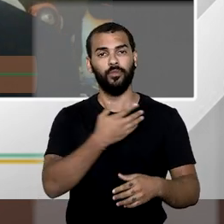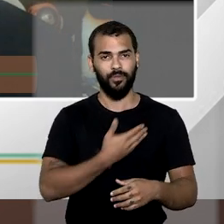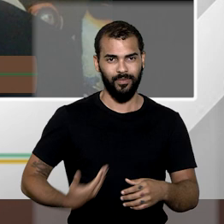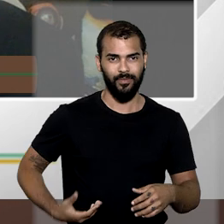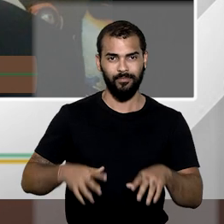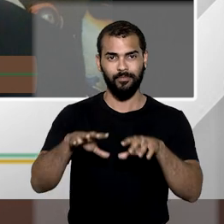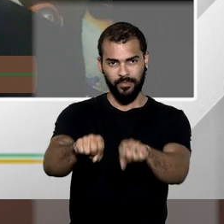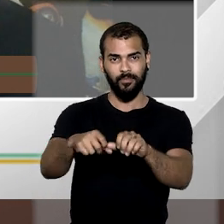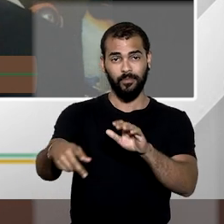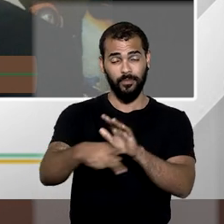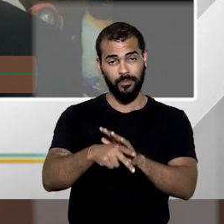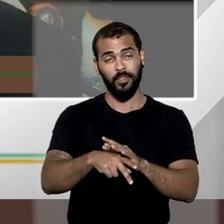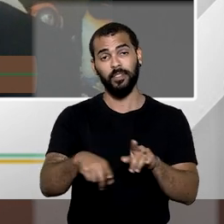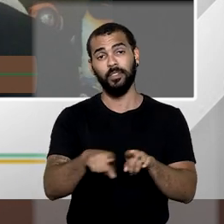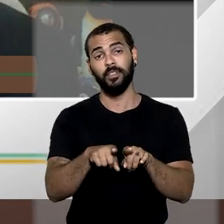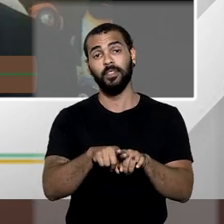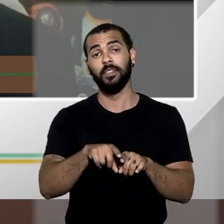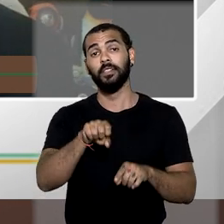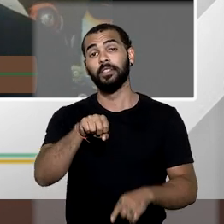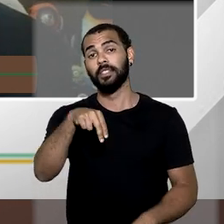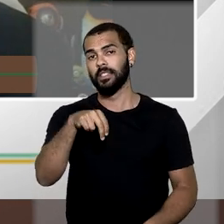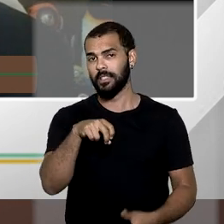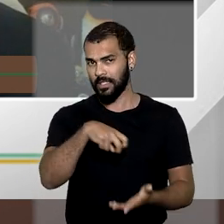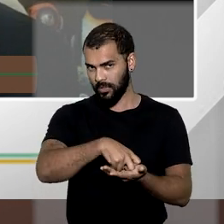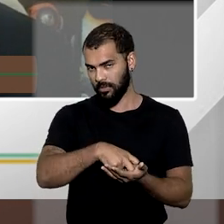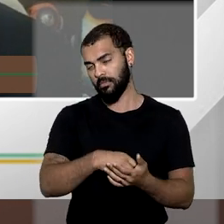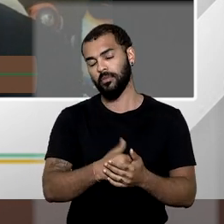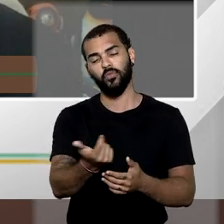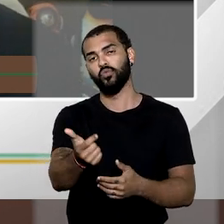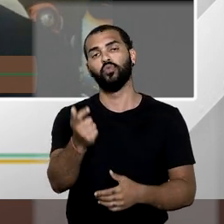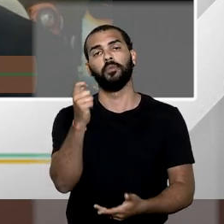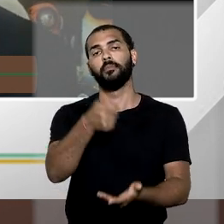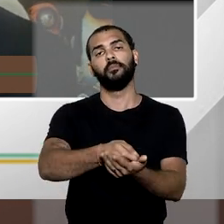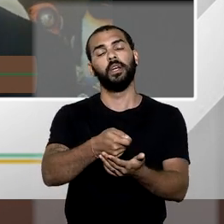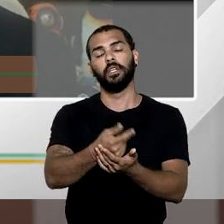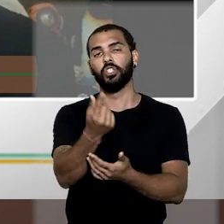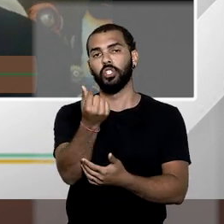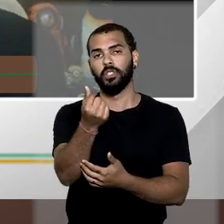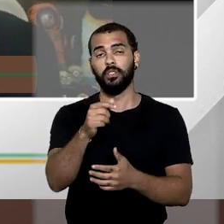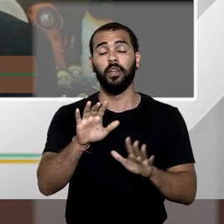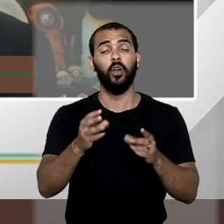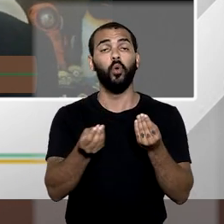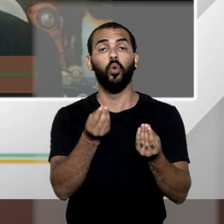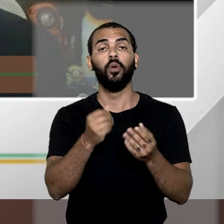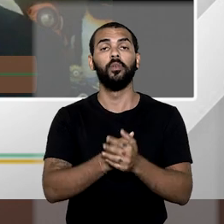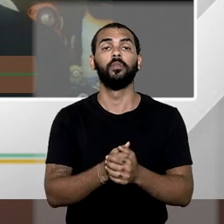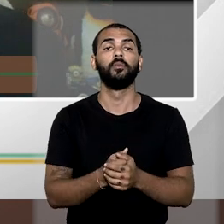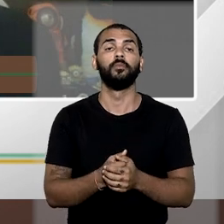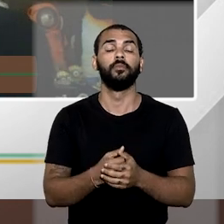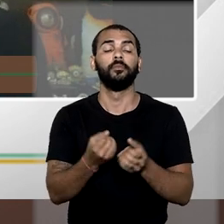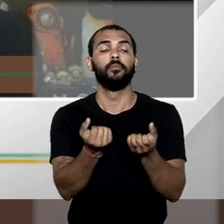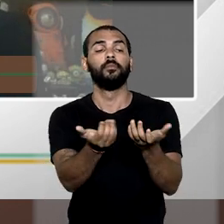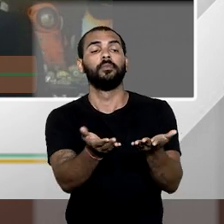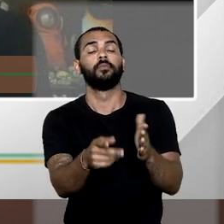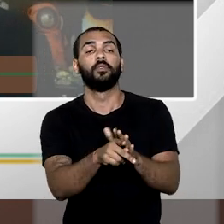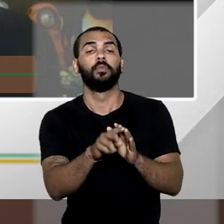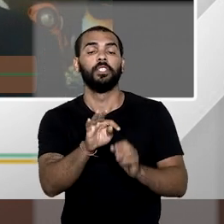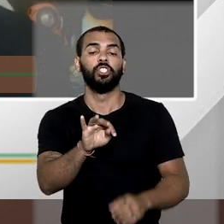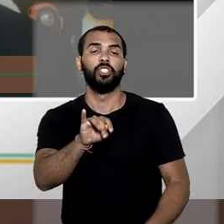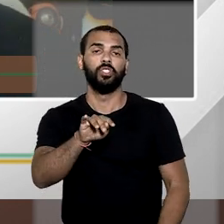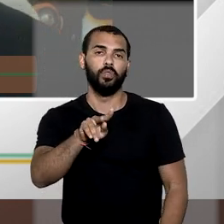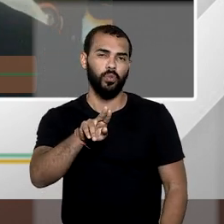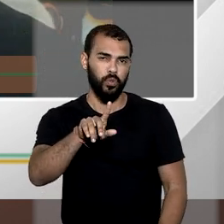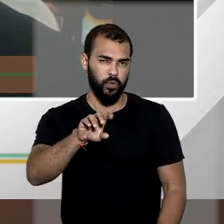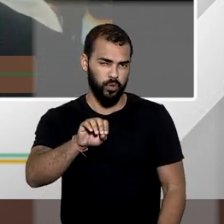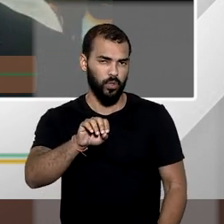sanção, a desapropriação é feita sem pagamento em dinheiro. É feita mediante títulos da dívida pública